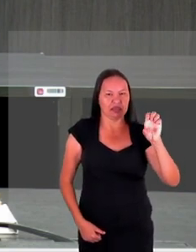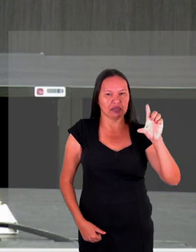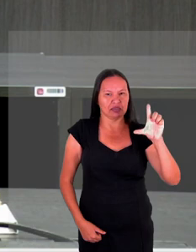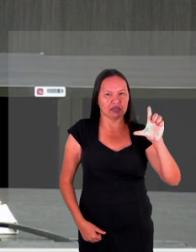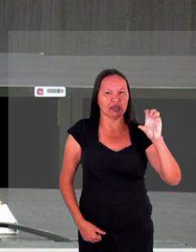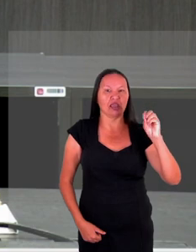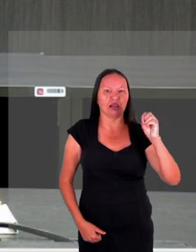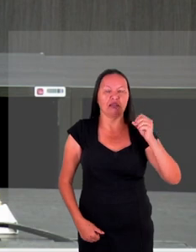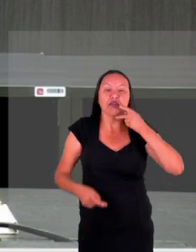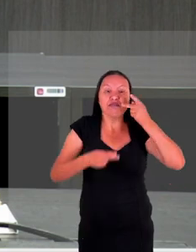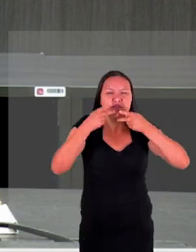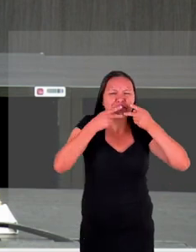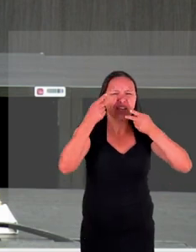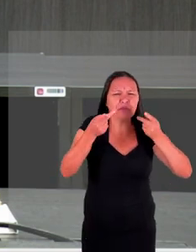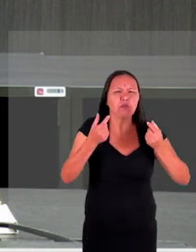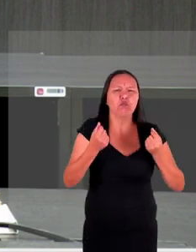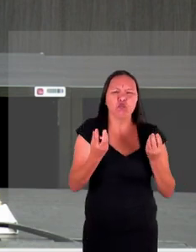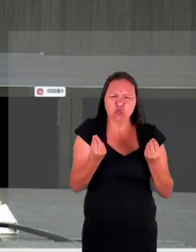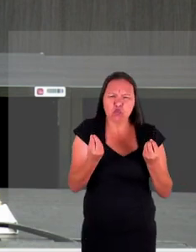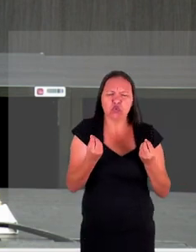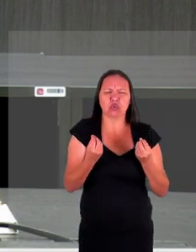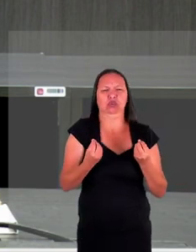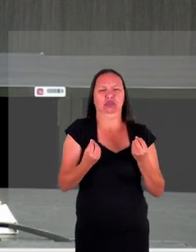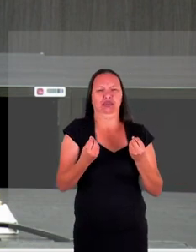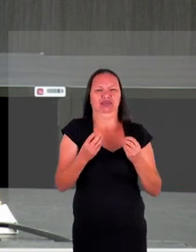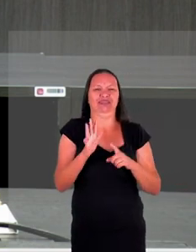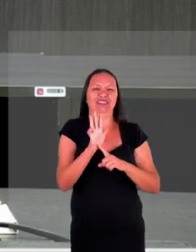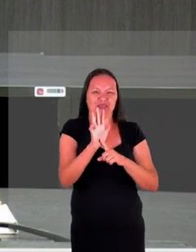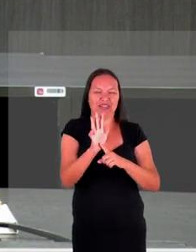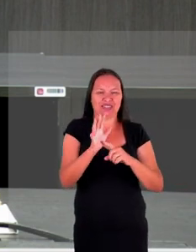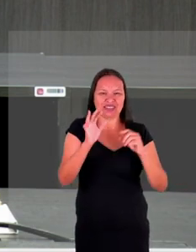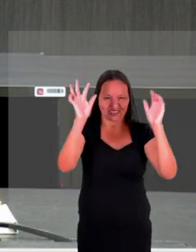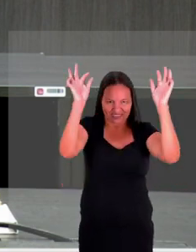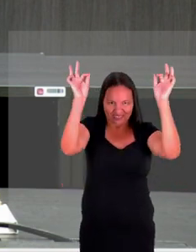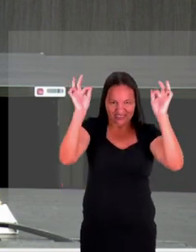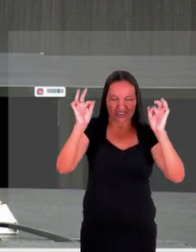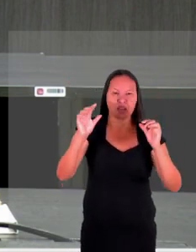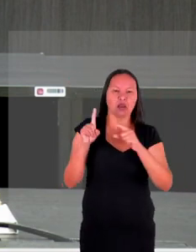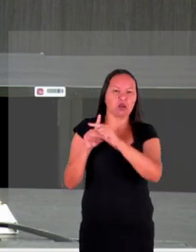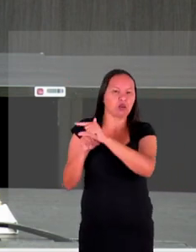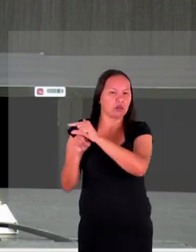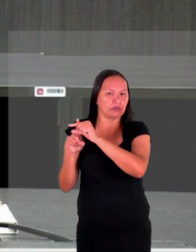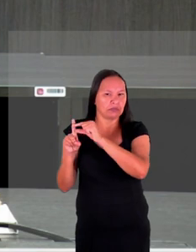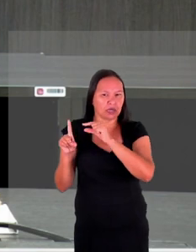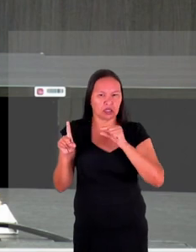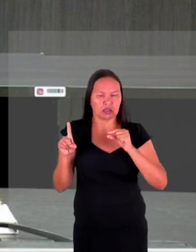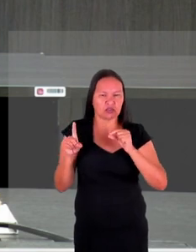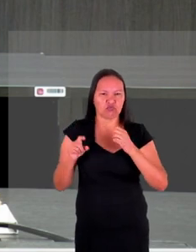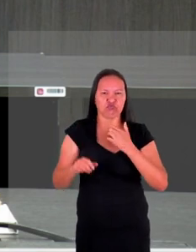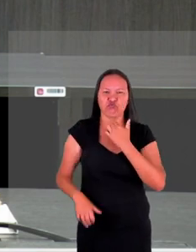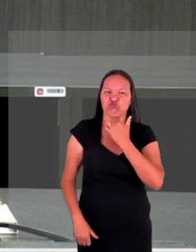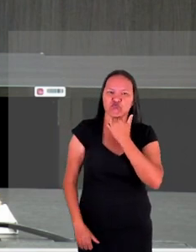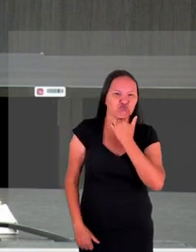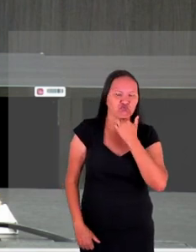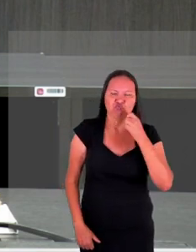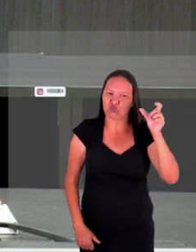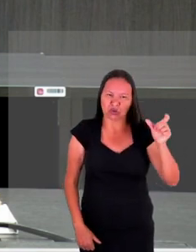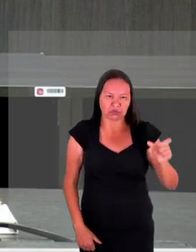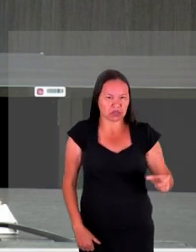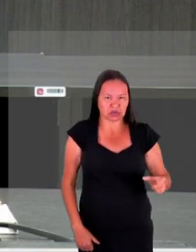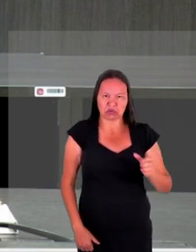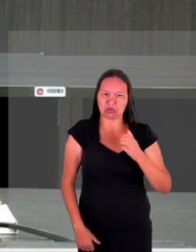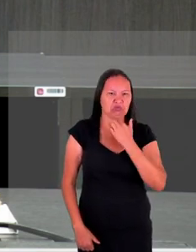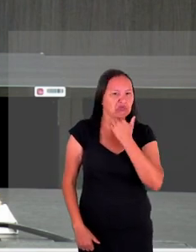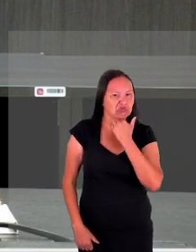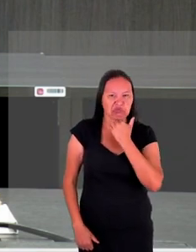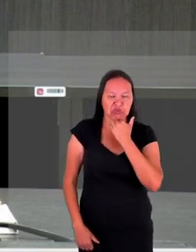Weitzel então em homenagem a ele eu trago essa frase a vítima nunca tem culpa a vítima não tem culpa e é isso que